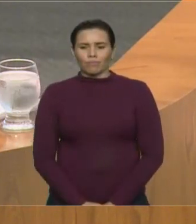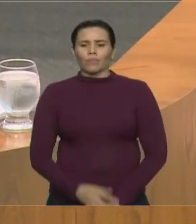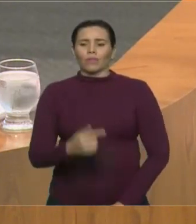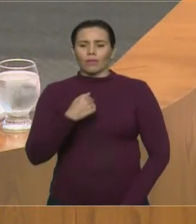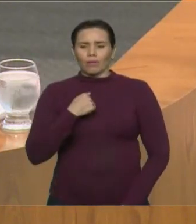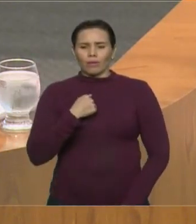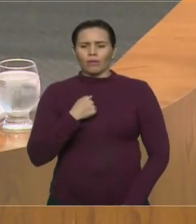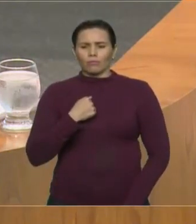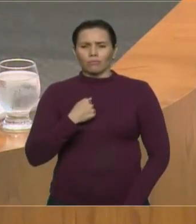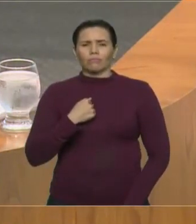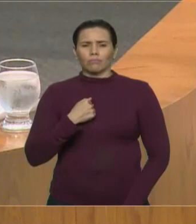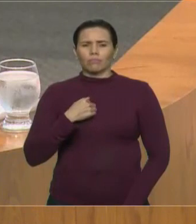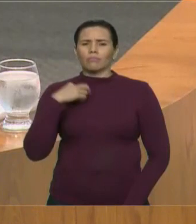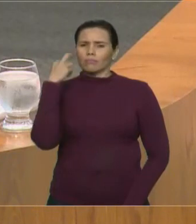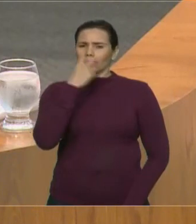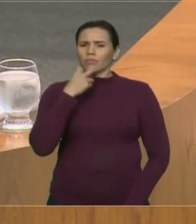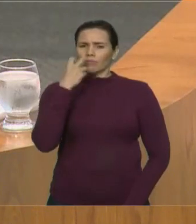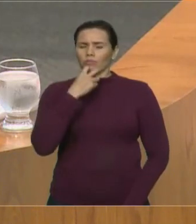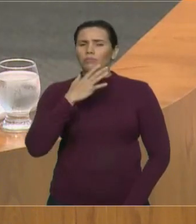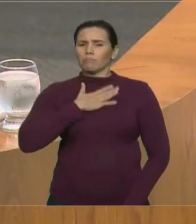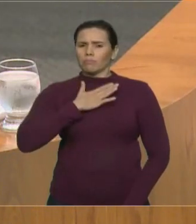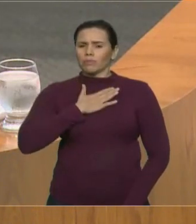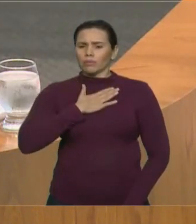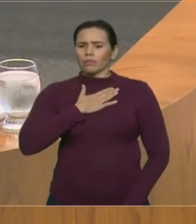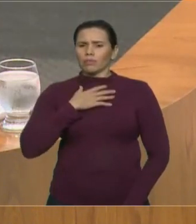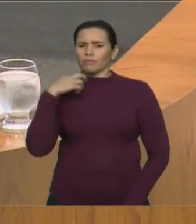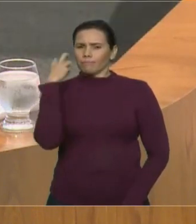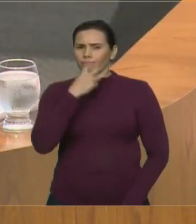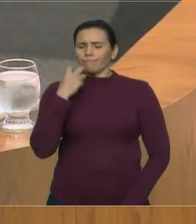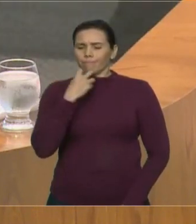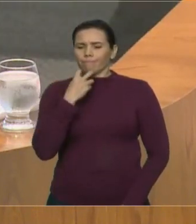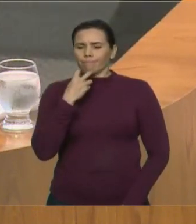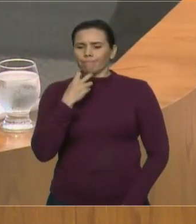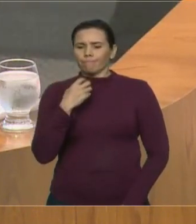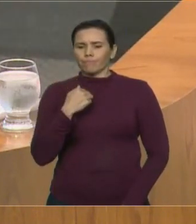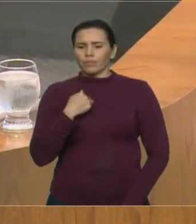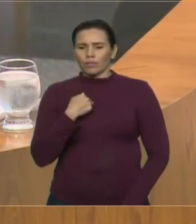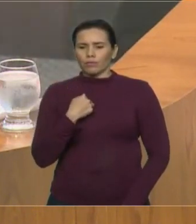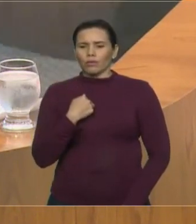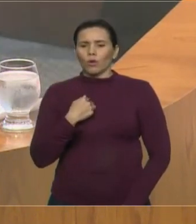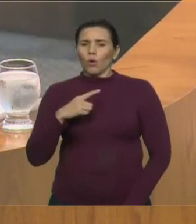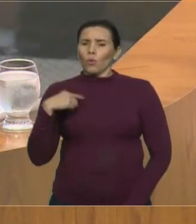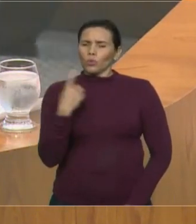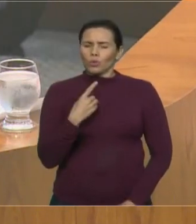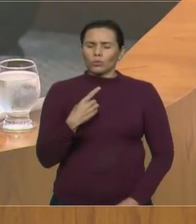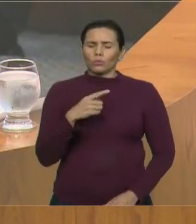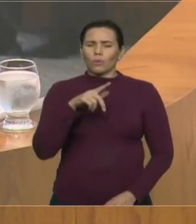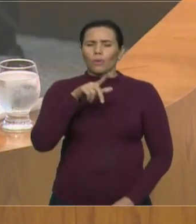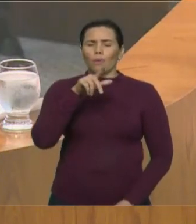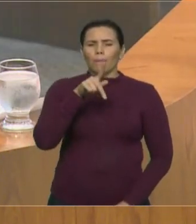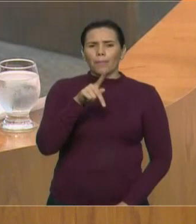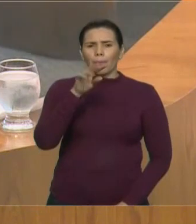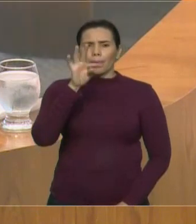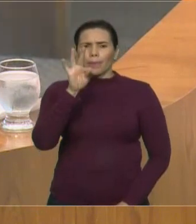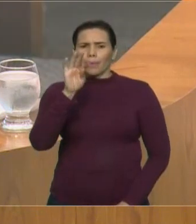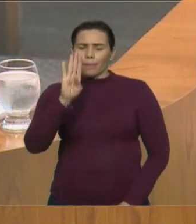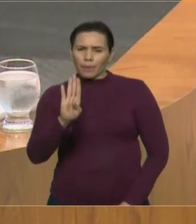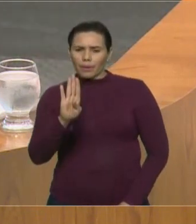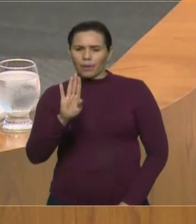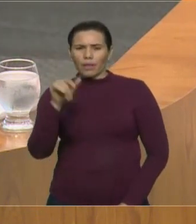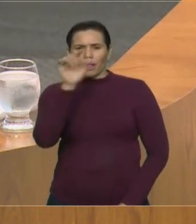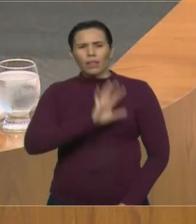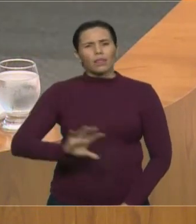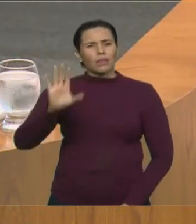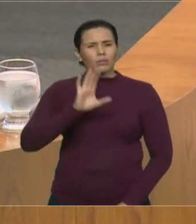voz para dizer, tendo o respaldo do nosso PTB Nacional, que apoia ao governo